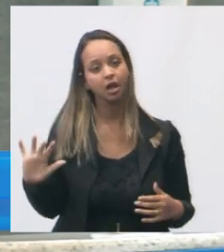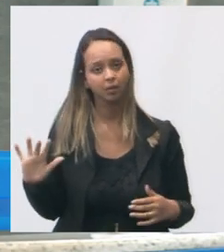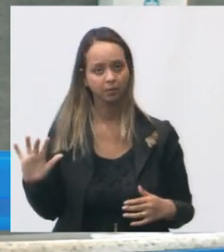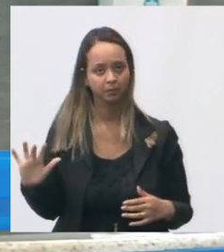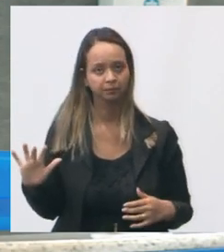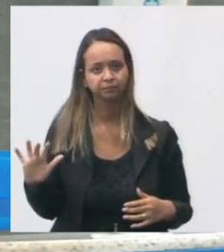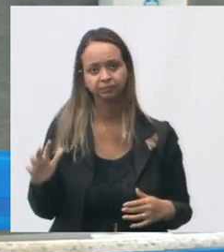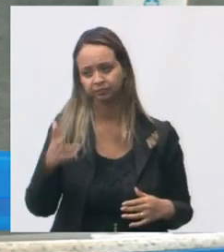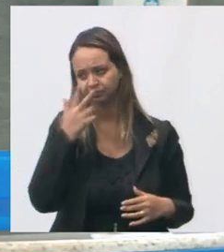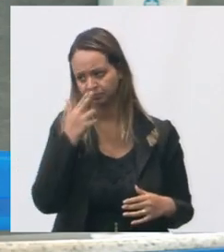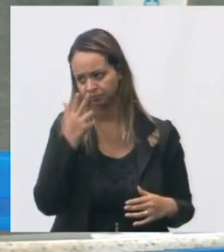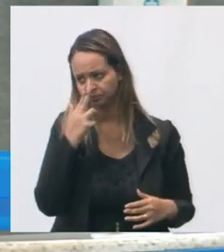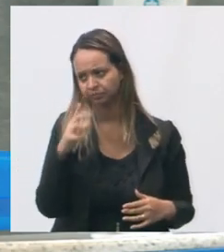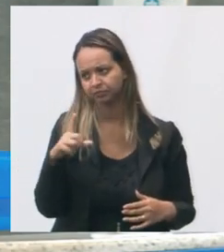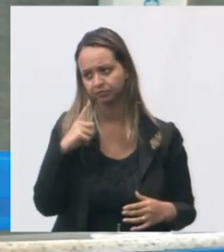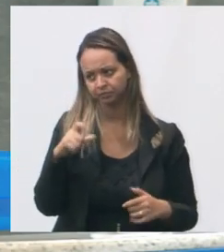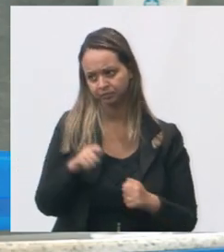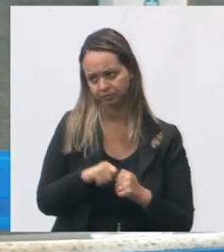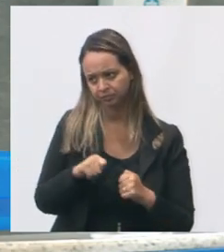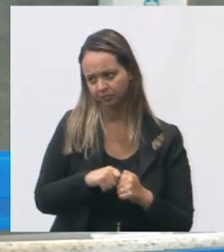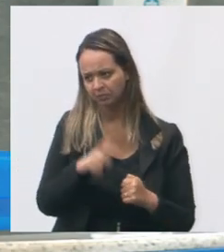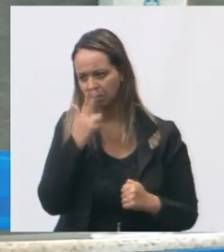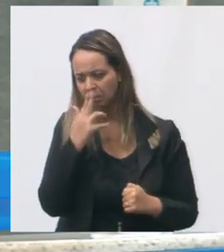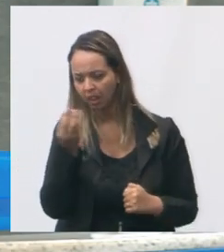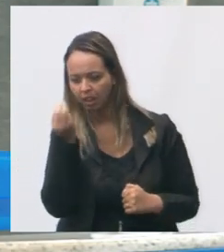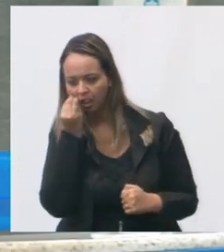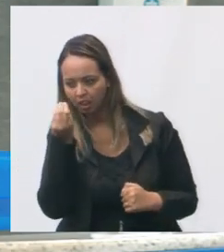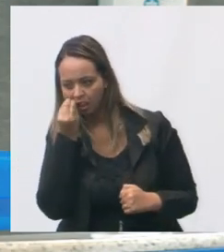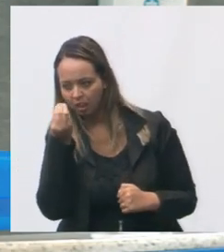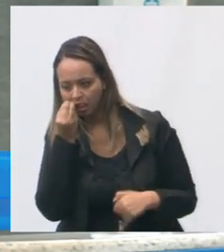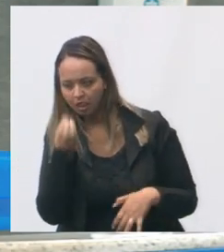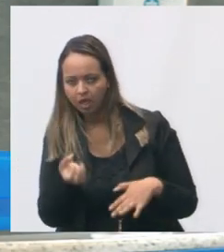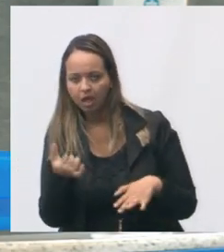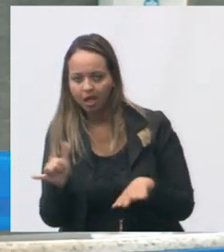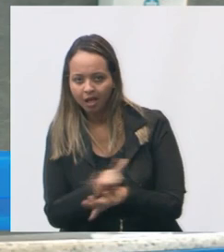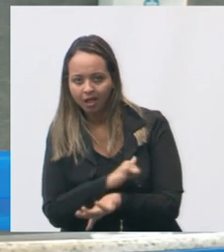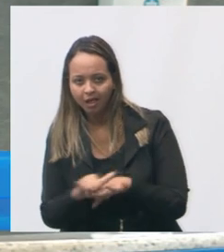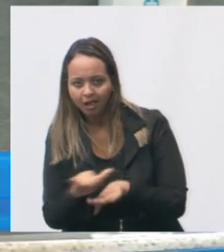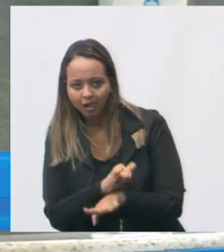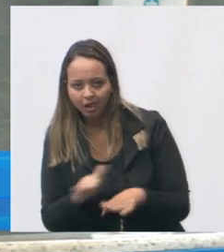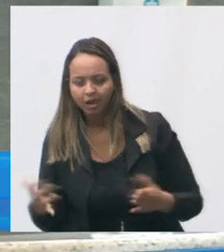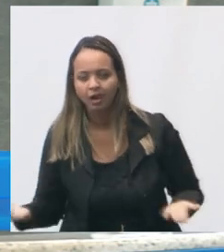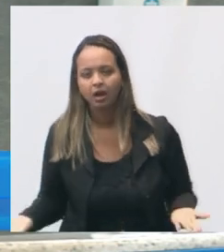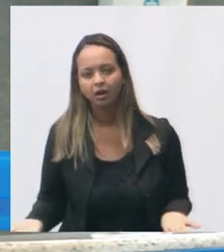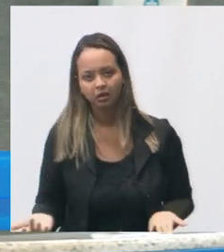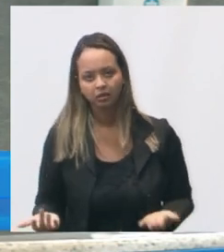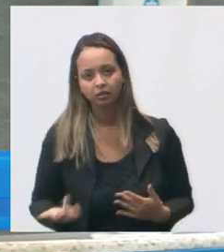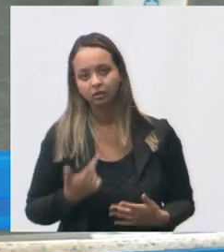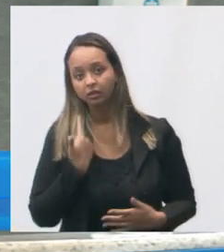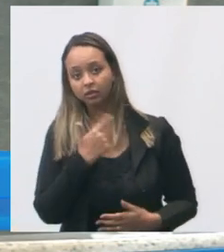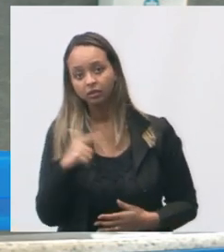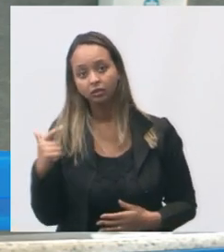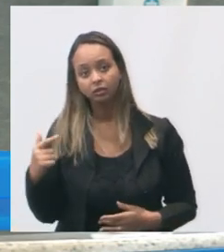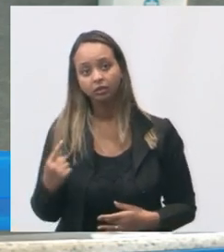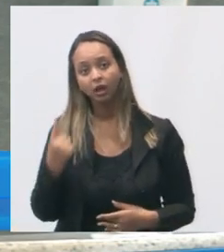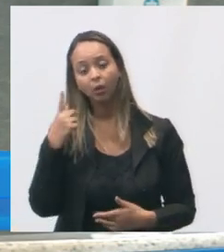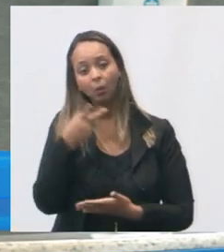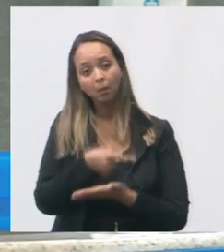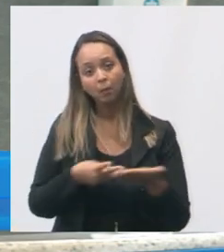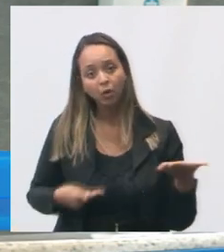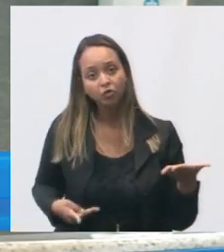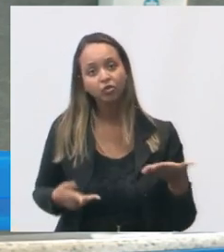demonstrou que está fazendo no jeitinho brasileiro não tem um projeto de